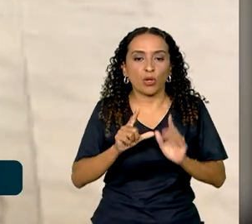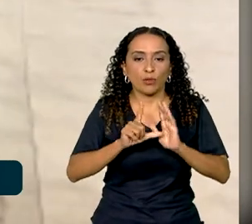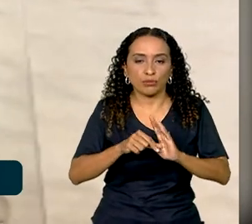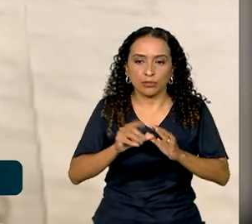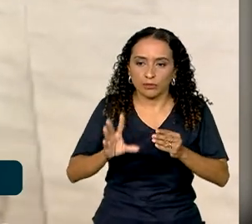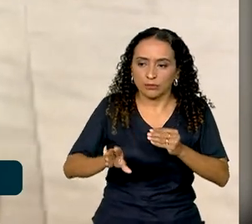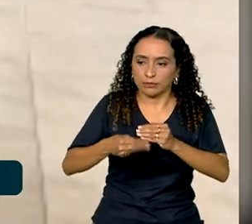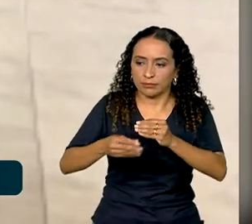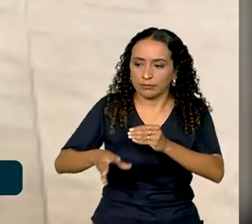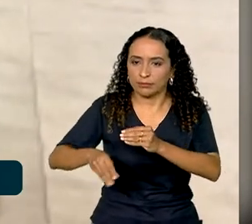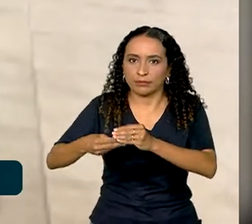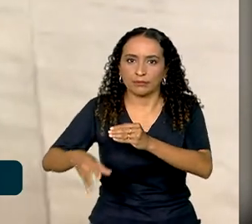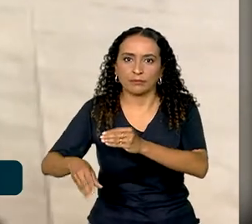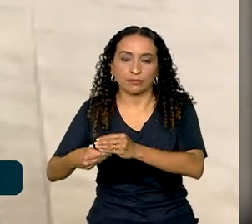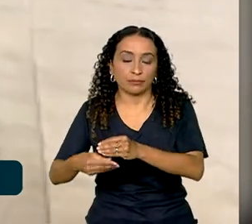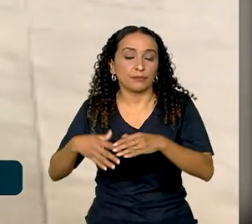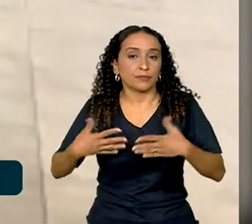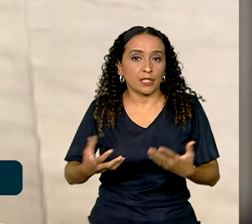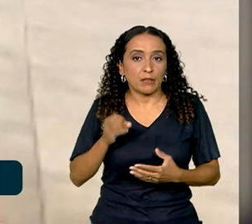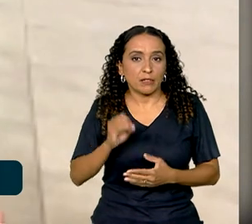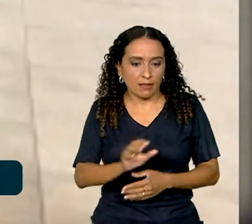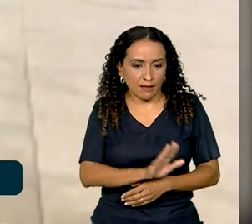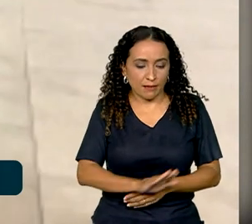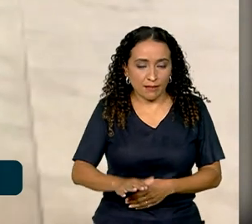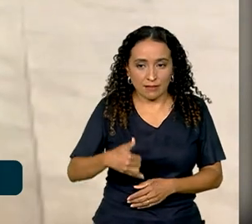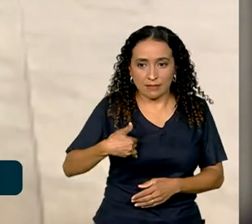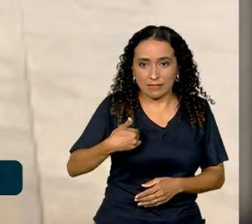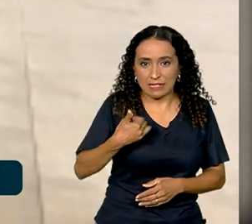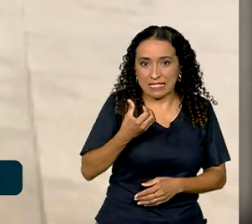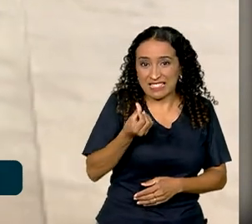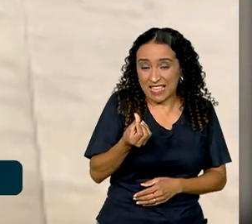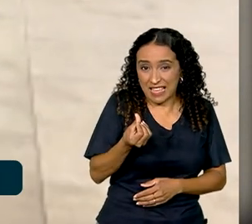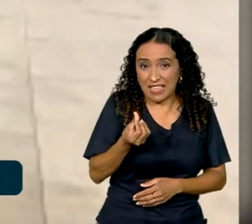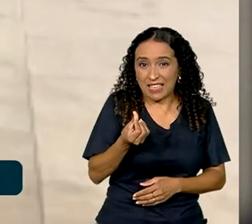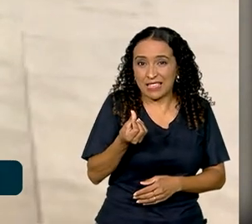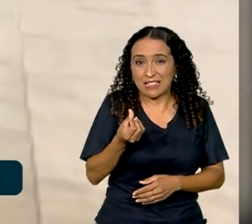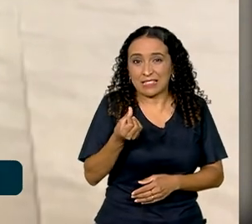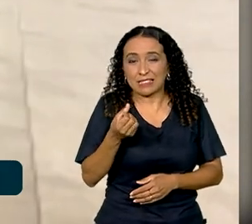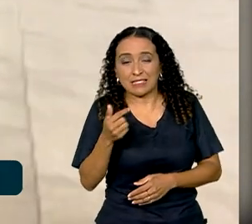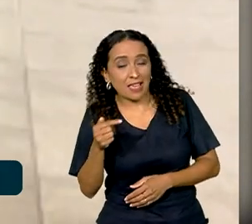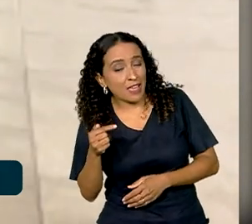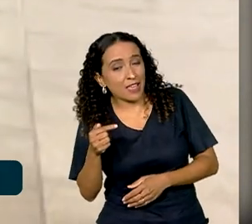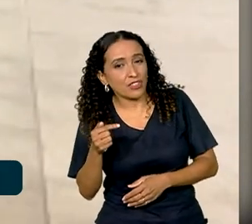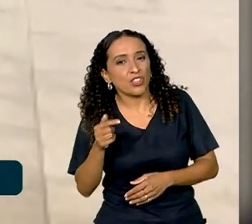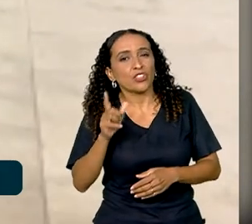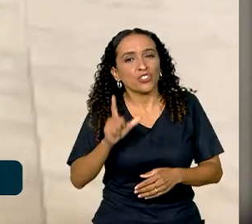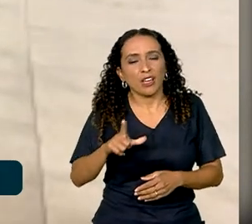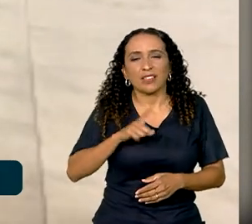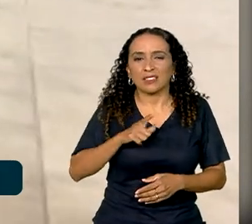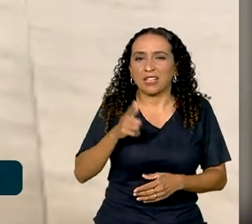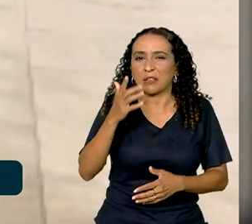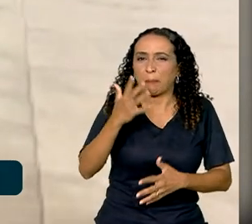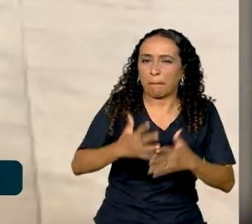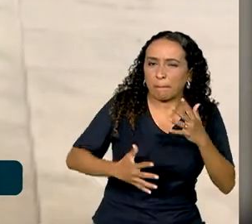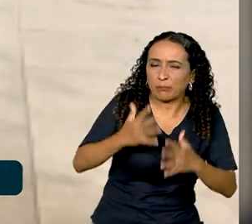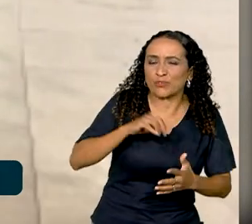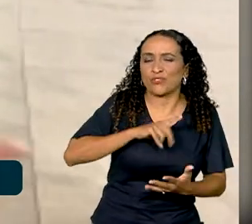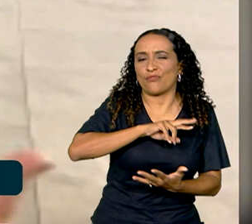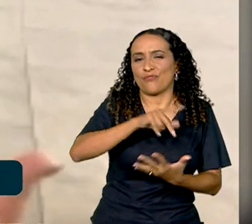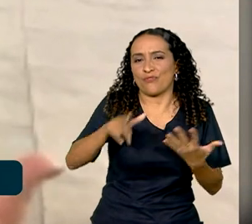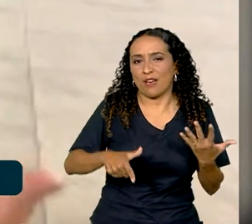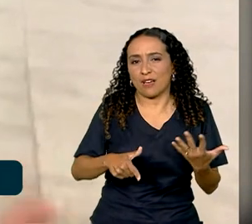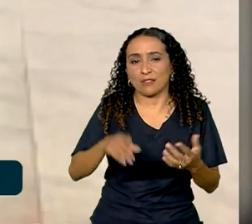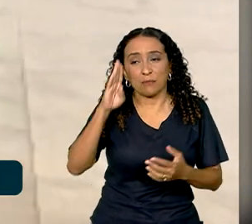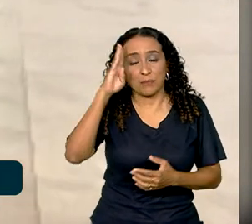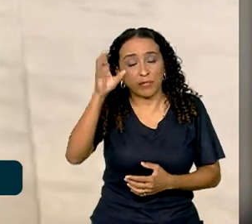somados. Então, obviamente, quando a gente pega uma criança com seis anos, sete anos, ela já tem muitos prejuízos. Principalmente se essa